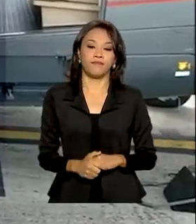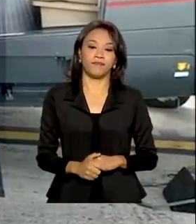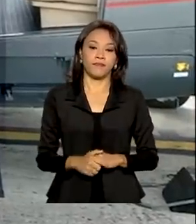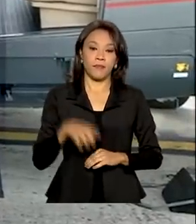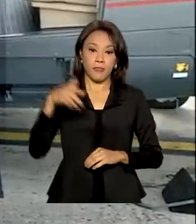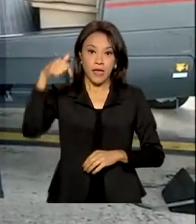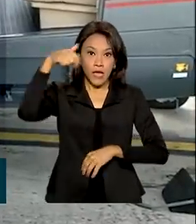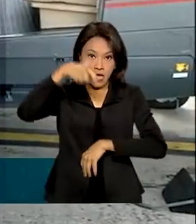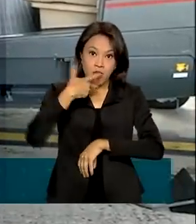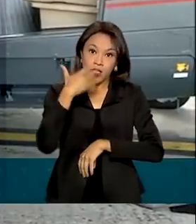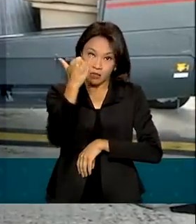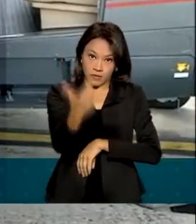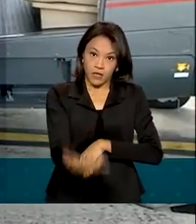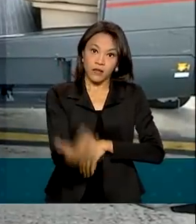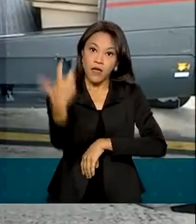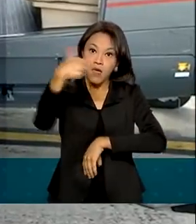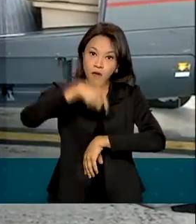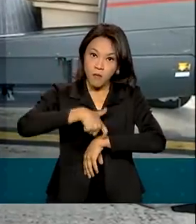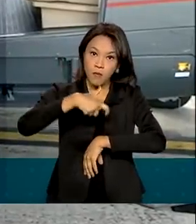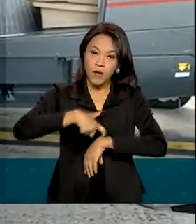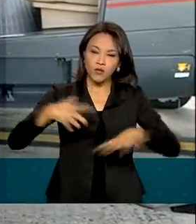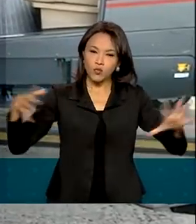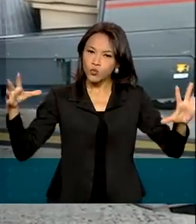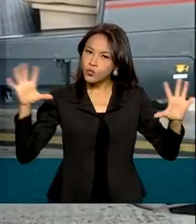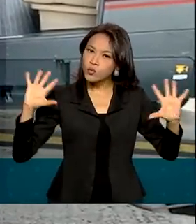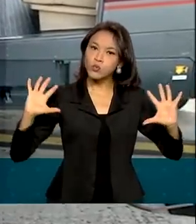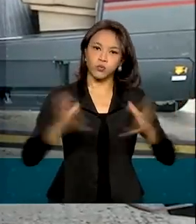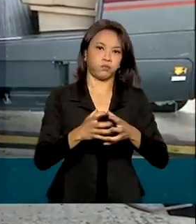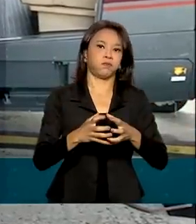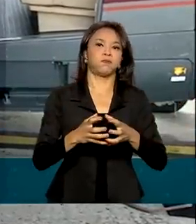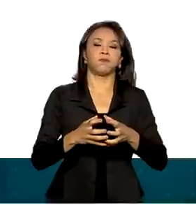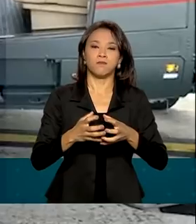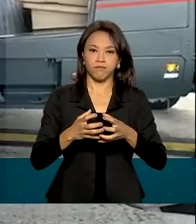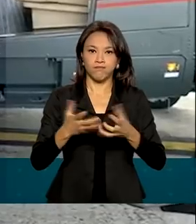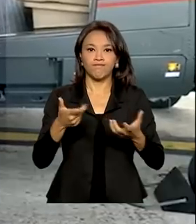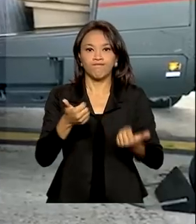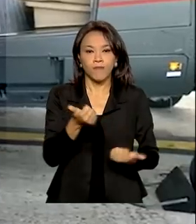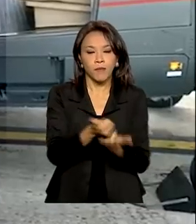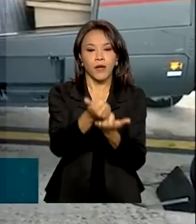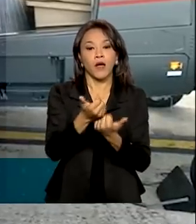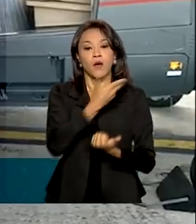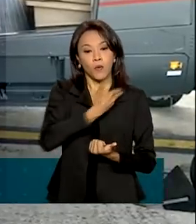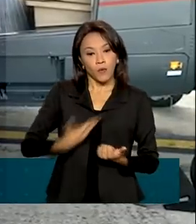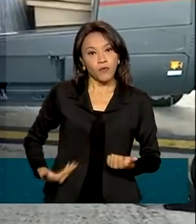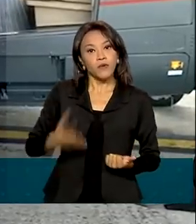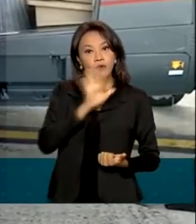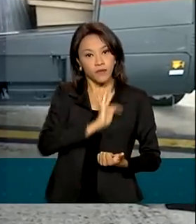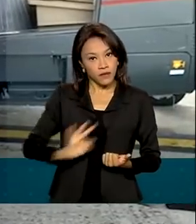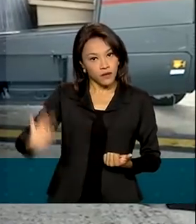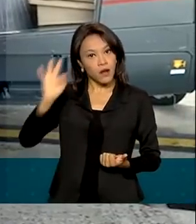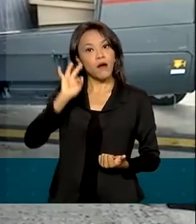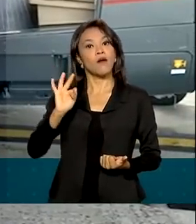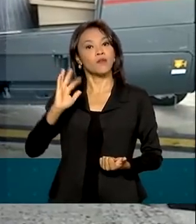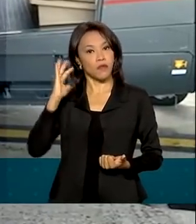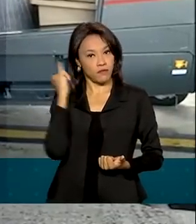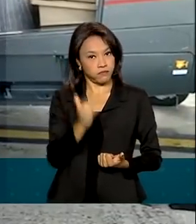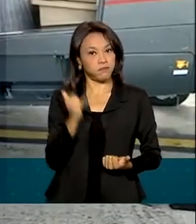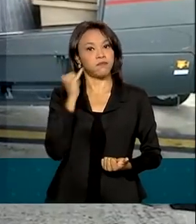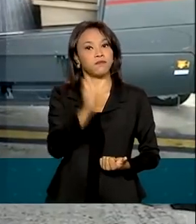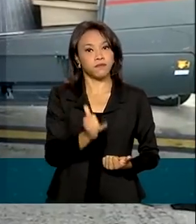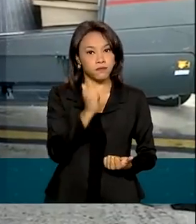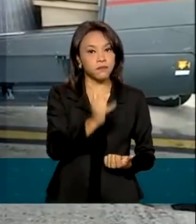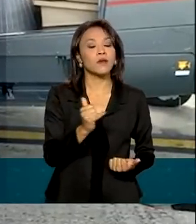união de todos e benefício e atenção à população que pede socorro. O governo federal está reforçando as medidas